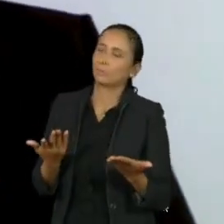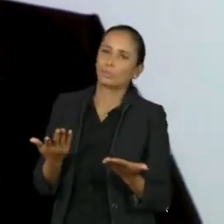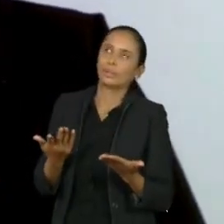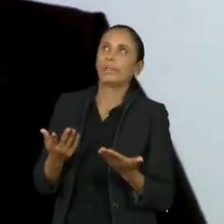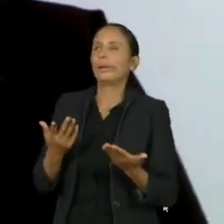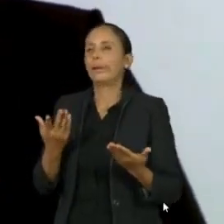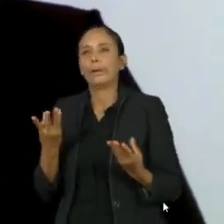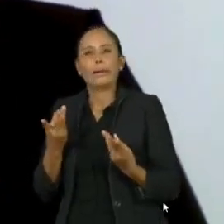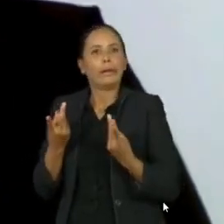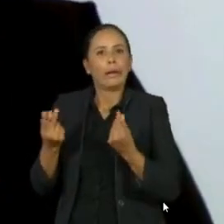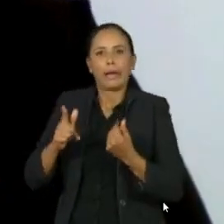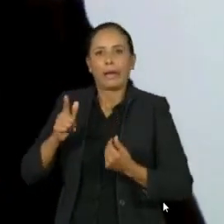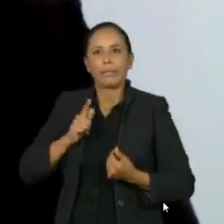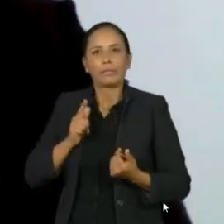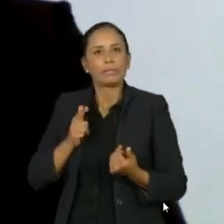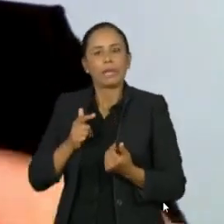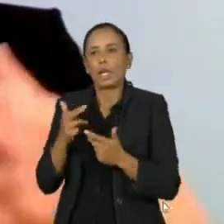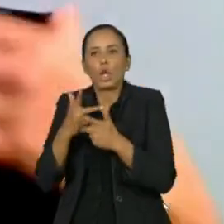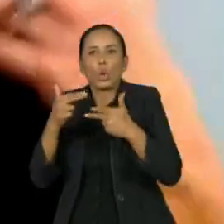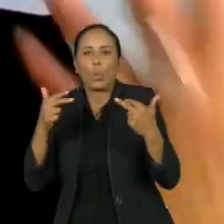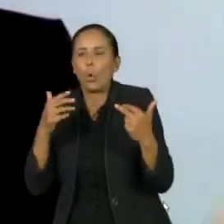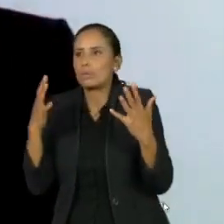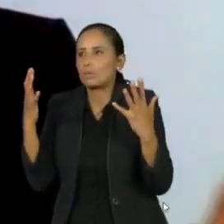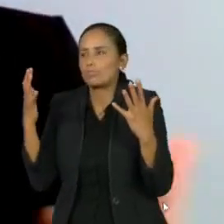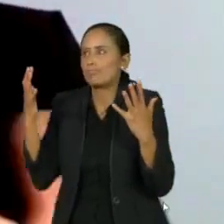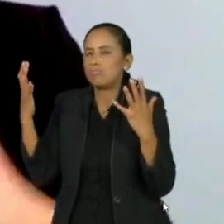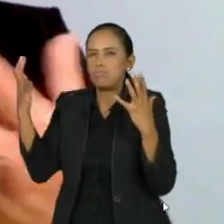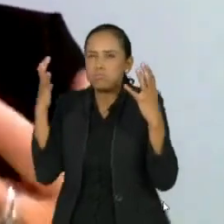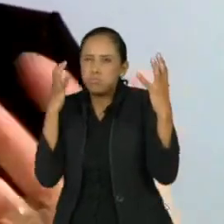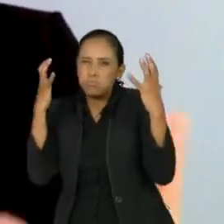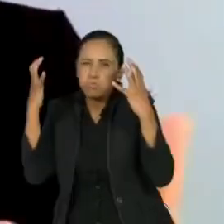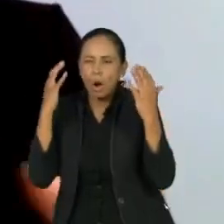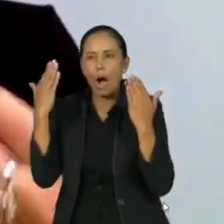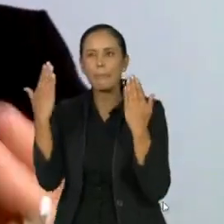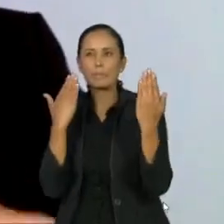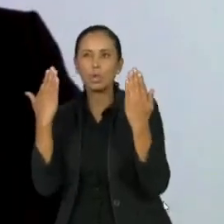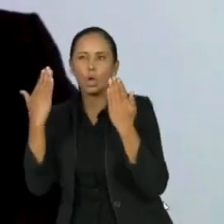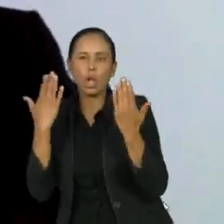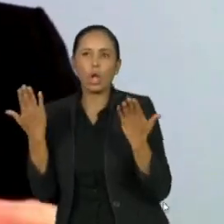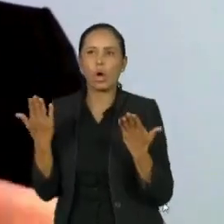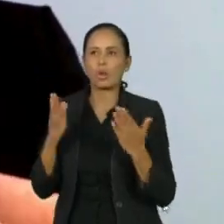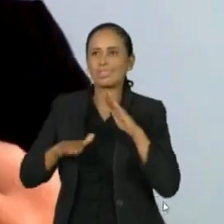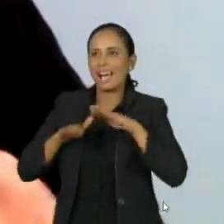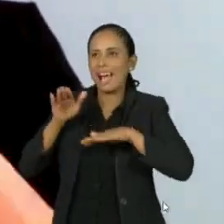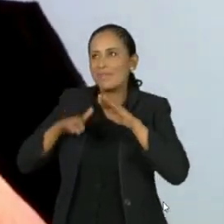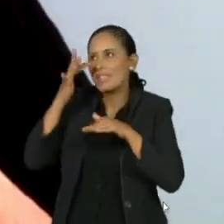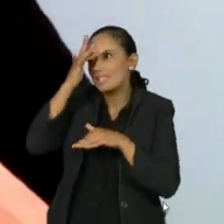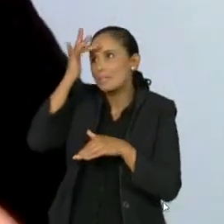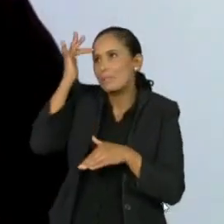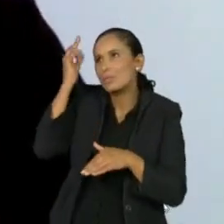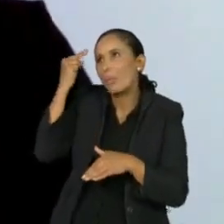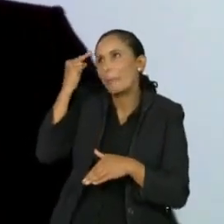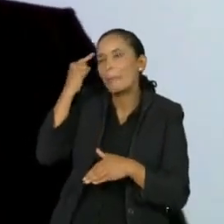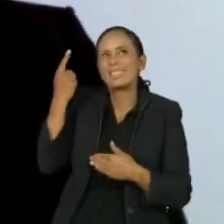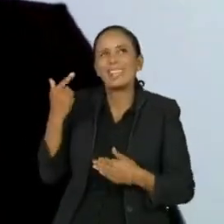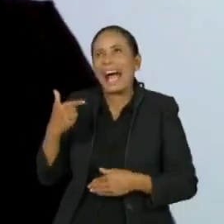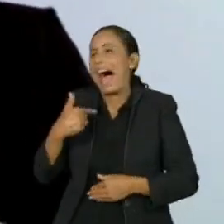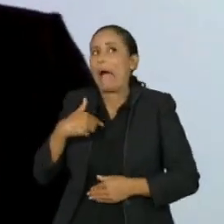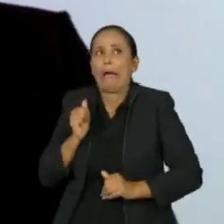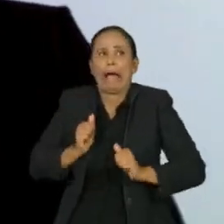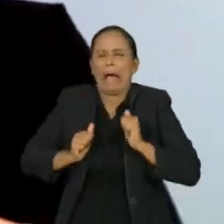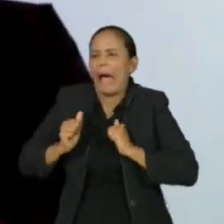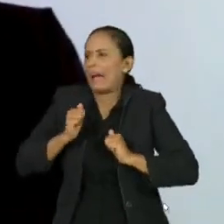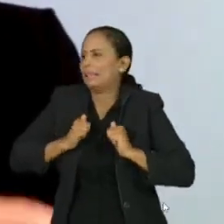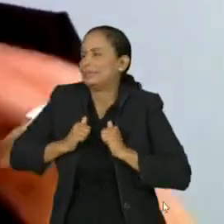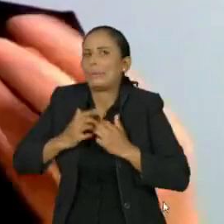existem aspectos psicológicos que são ligados a ter mais vontade de comer. Então, é muito comum a pessoa dizer, ai, quando eu fico ansioso, quando eu